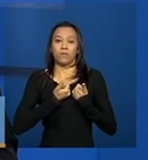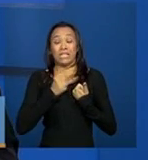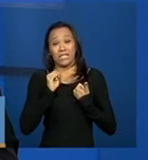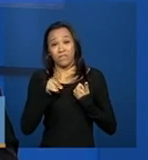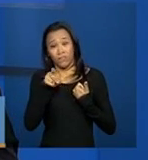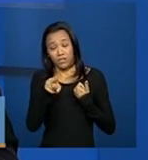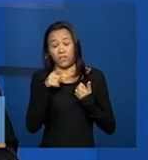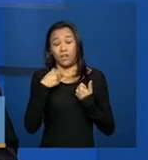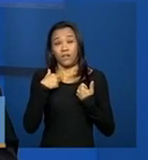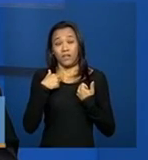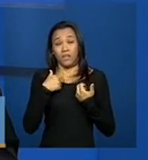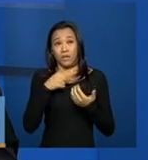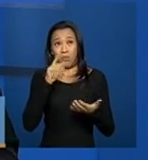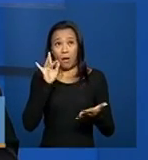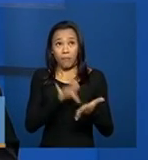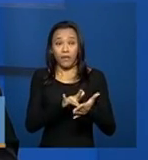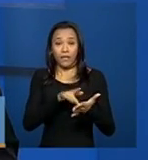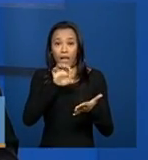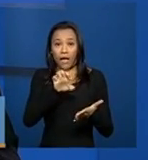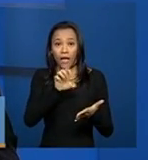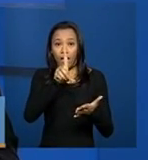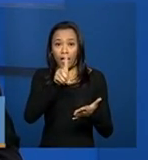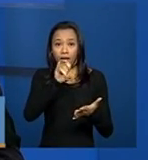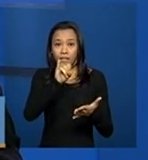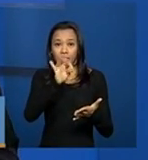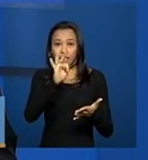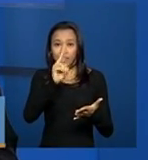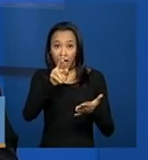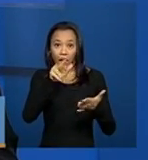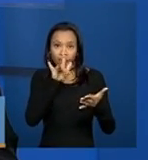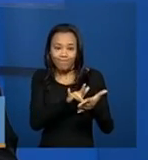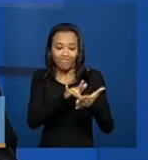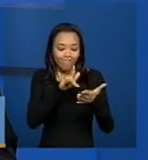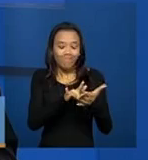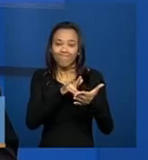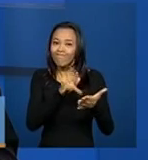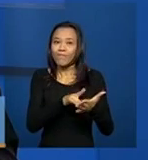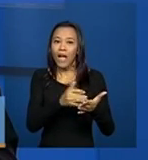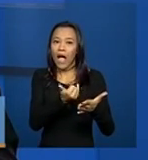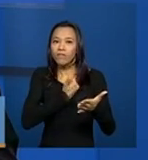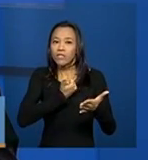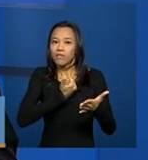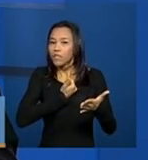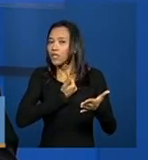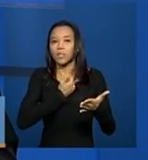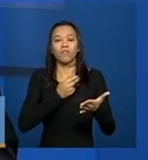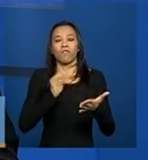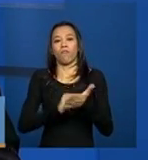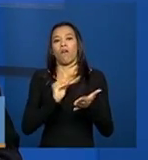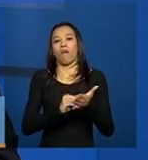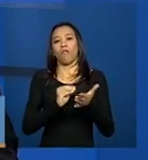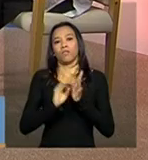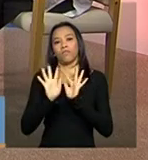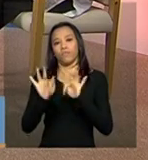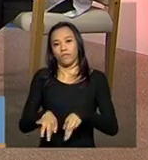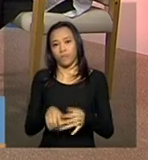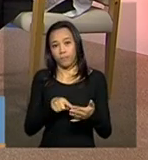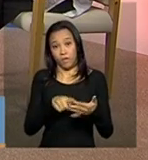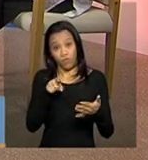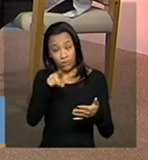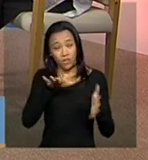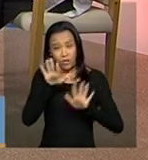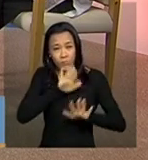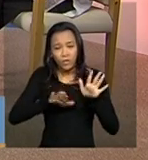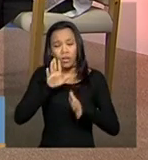aparecendo o botão editar, significa que a sessão 3 não está concluída. Então, ter um olhar crítico para aquilo que está fazendo,